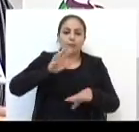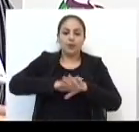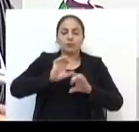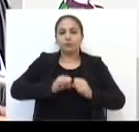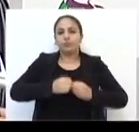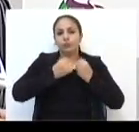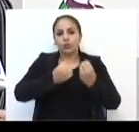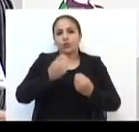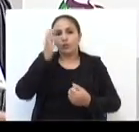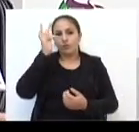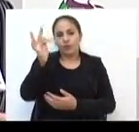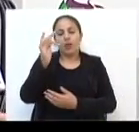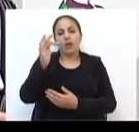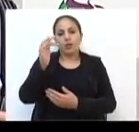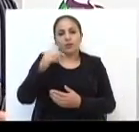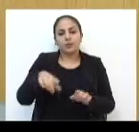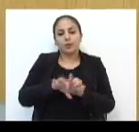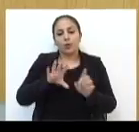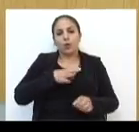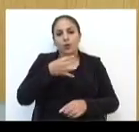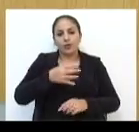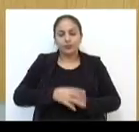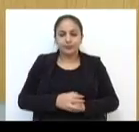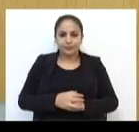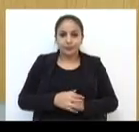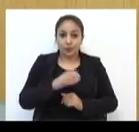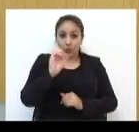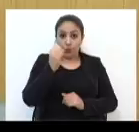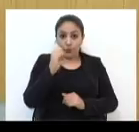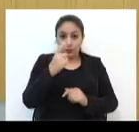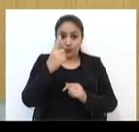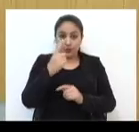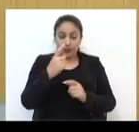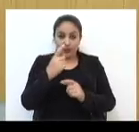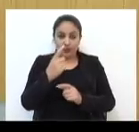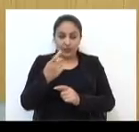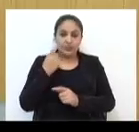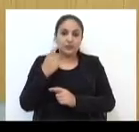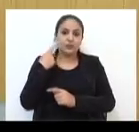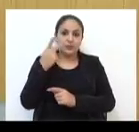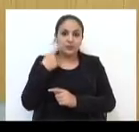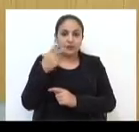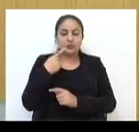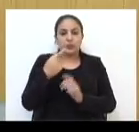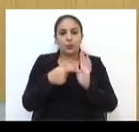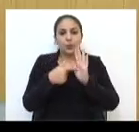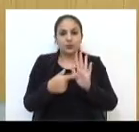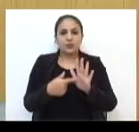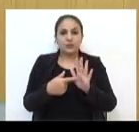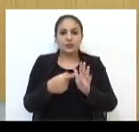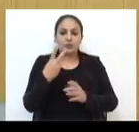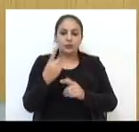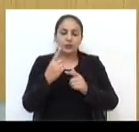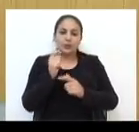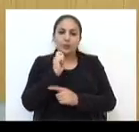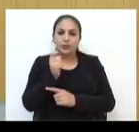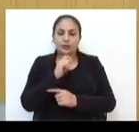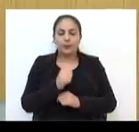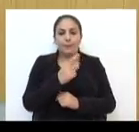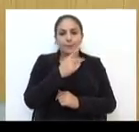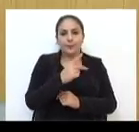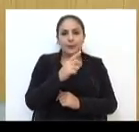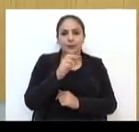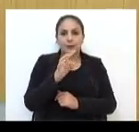voltar com força, com fé, com coragem. Além dos oito ex-vereadores mostrados nas duas últimas reportagens,